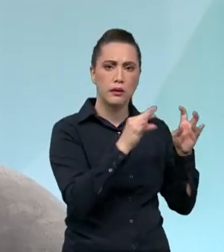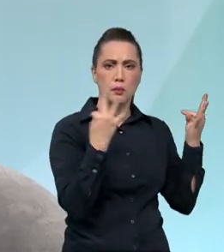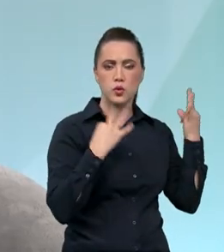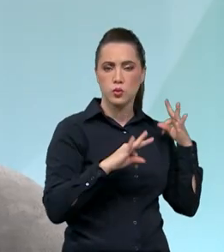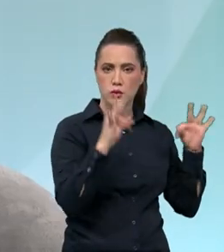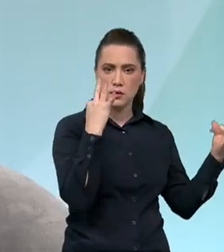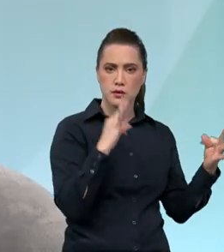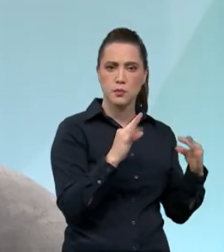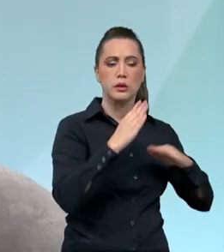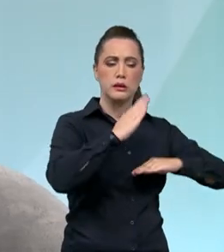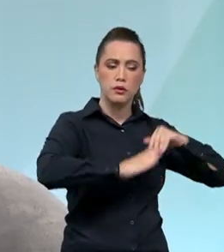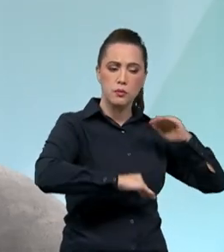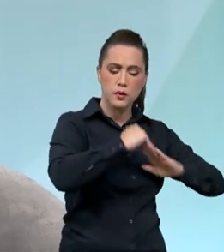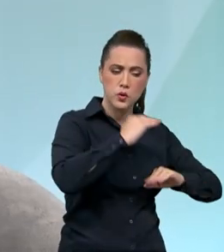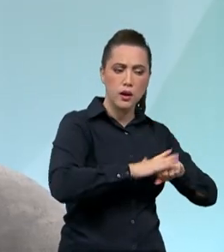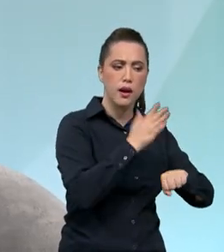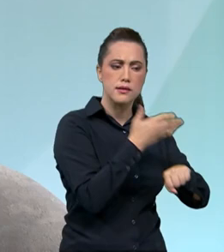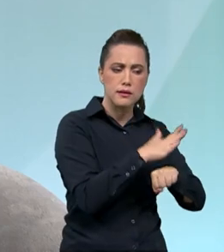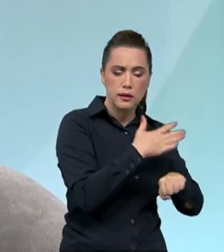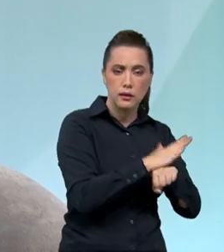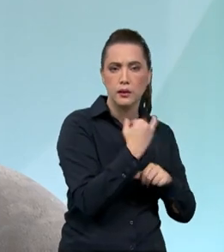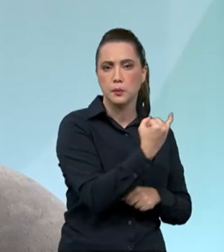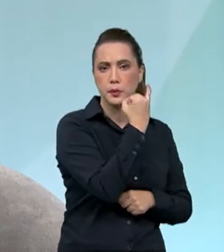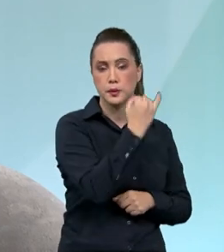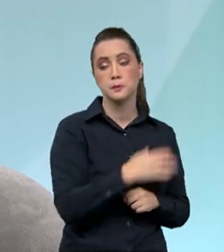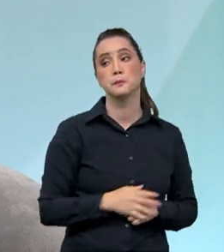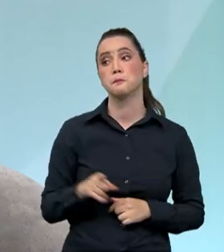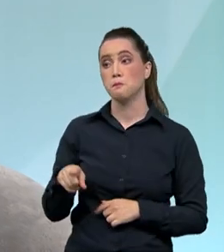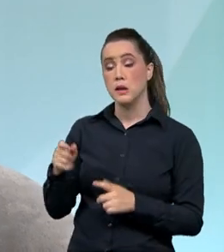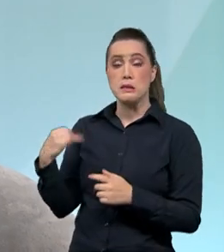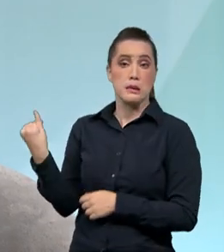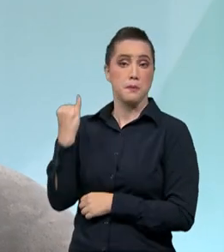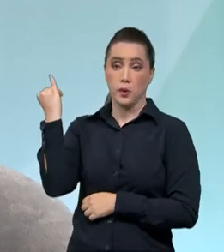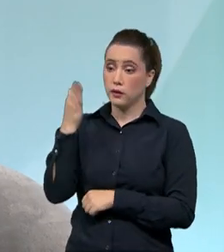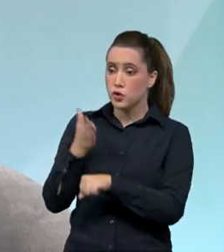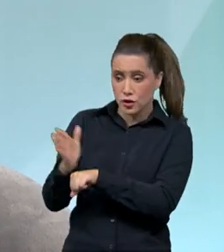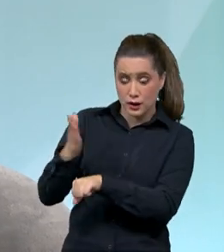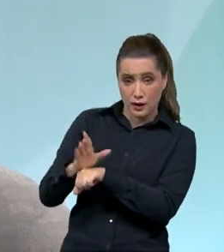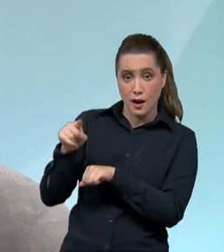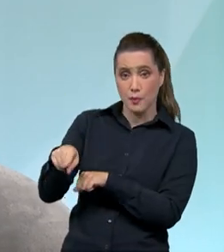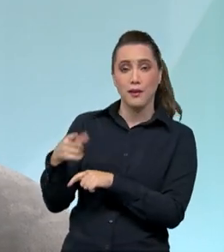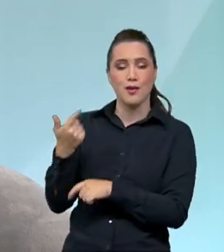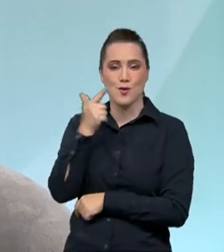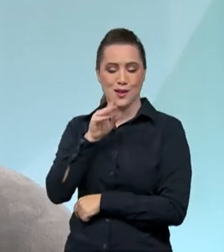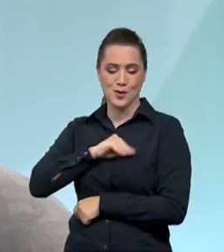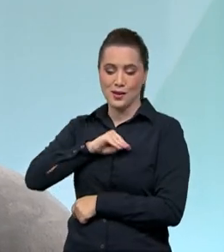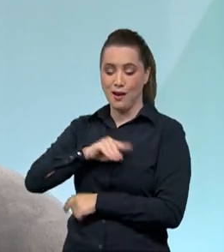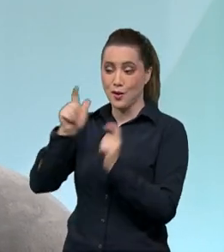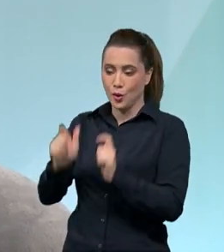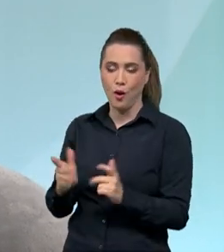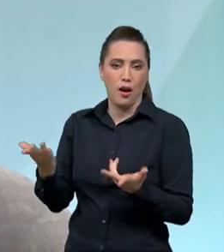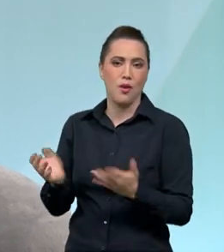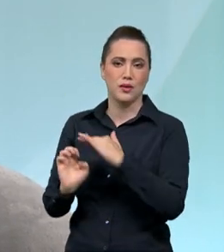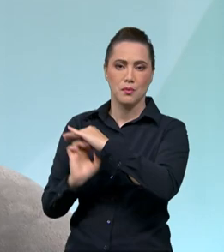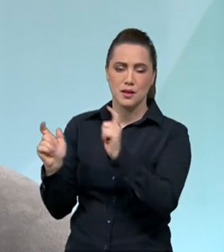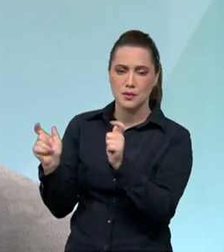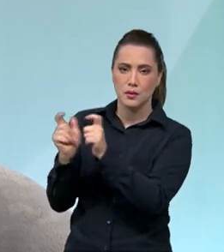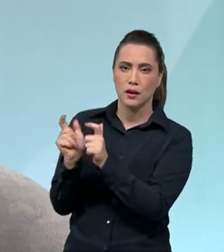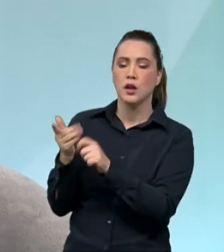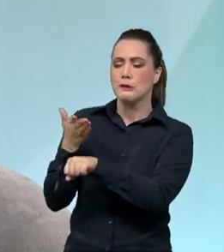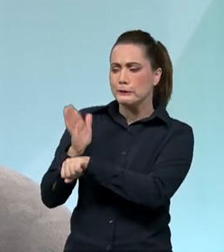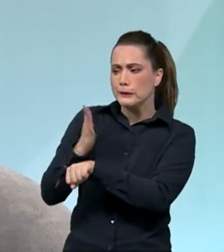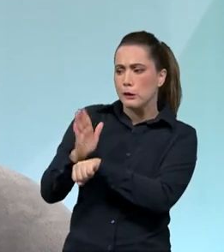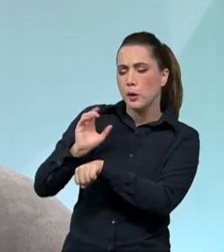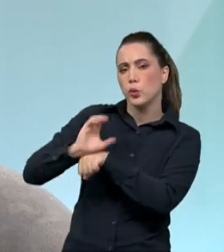Há uma preocupação porque, quer queira, quer não, é dali onde ele tira o sustento da família dele. Então, se ele consegue se